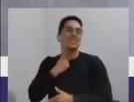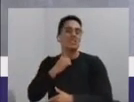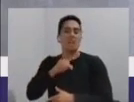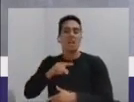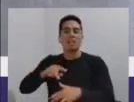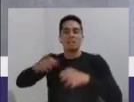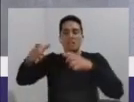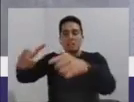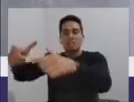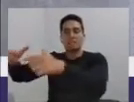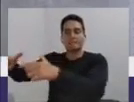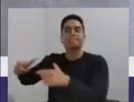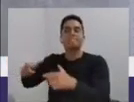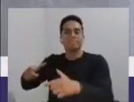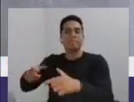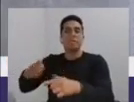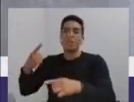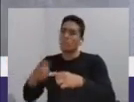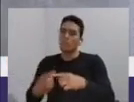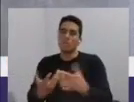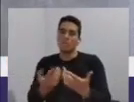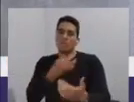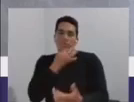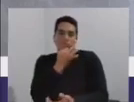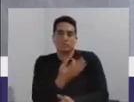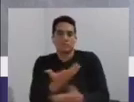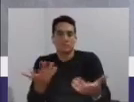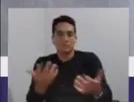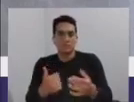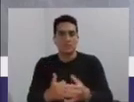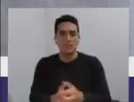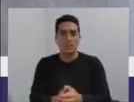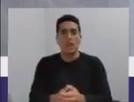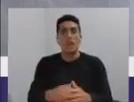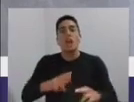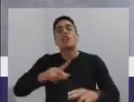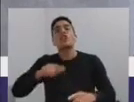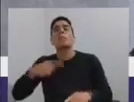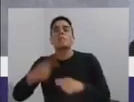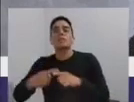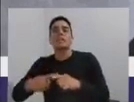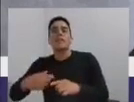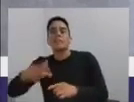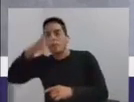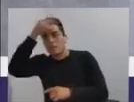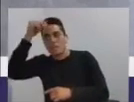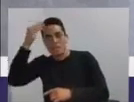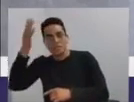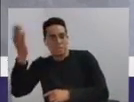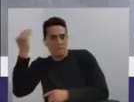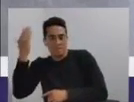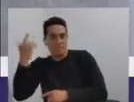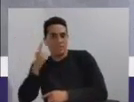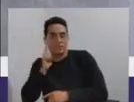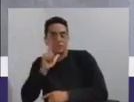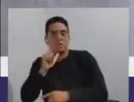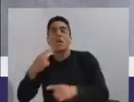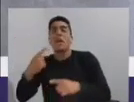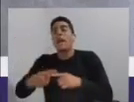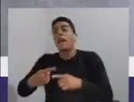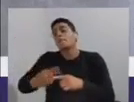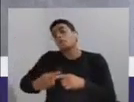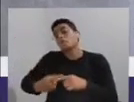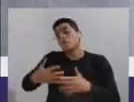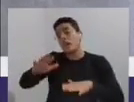absurdo. Não que o prefeito não quis resolver. Às vezes não chegou até o